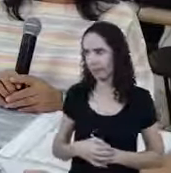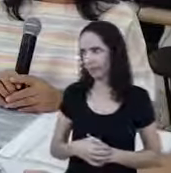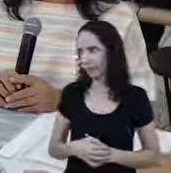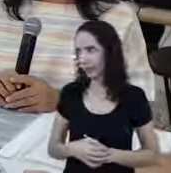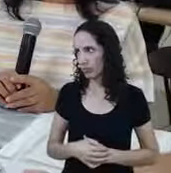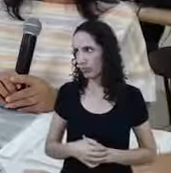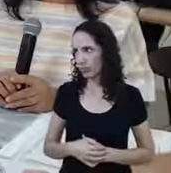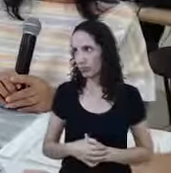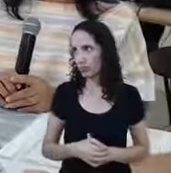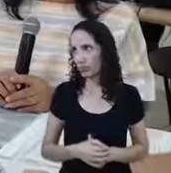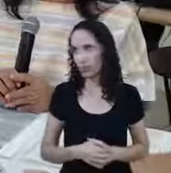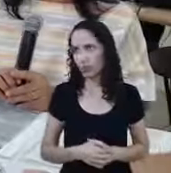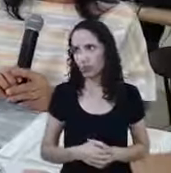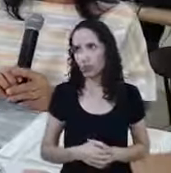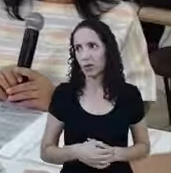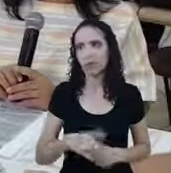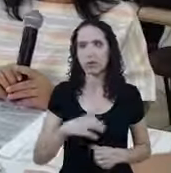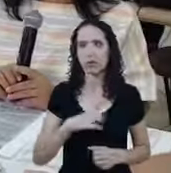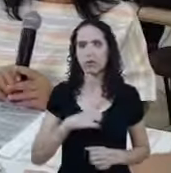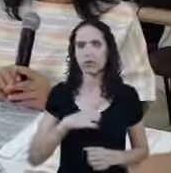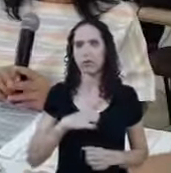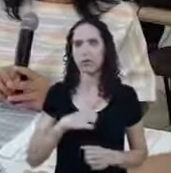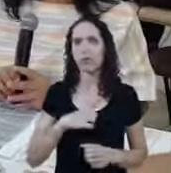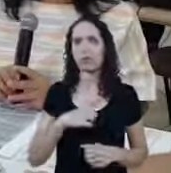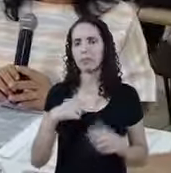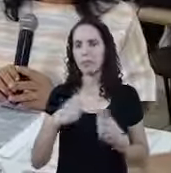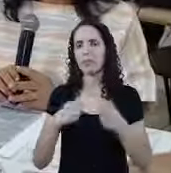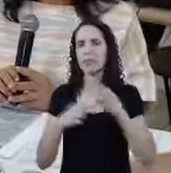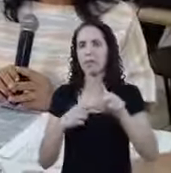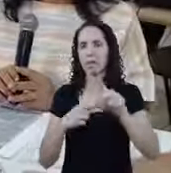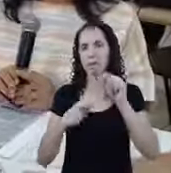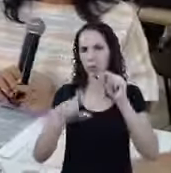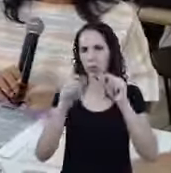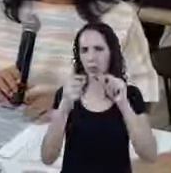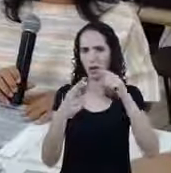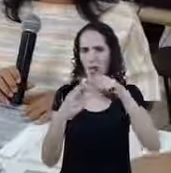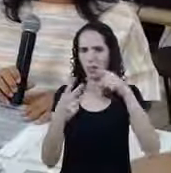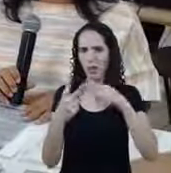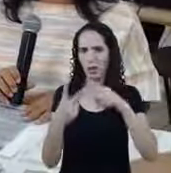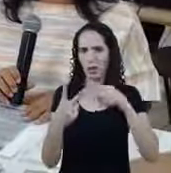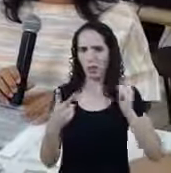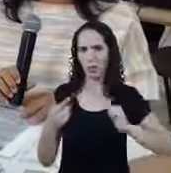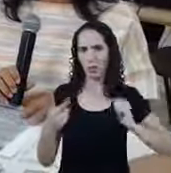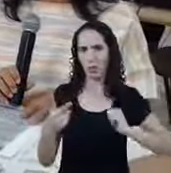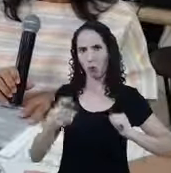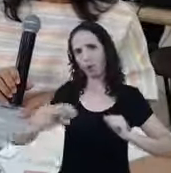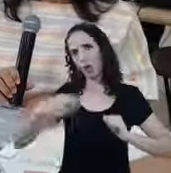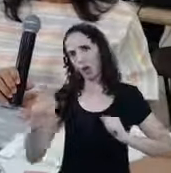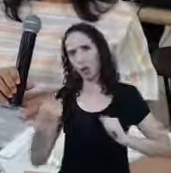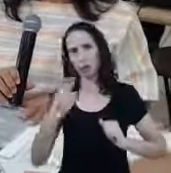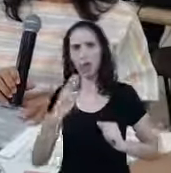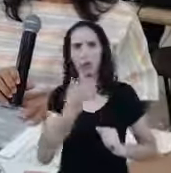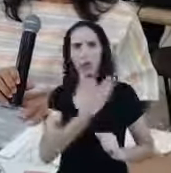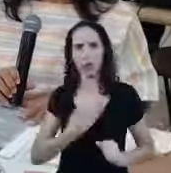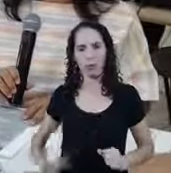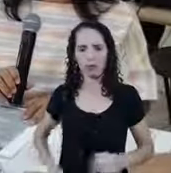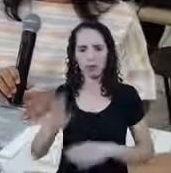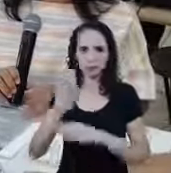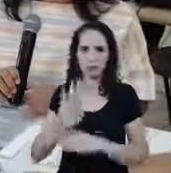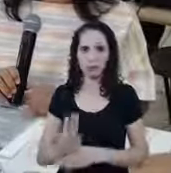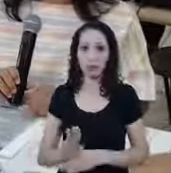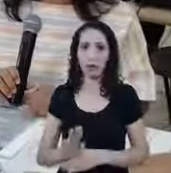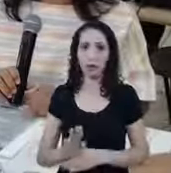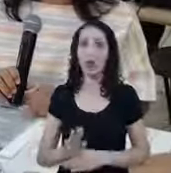tem uma questão de uma escolha de valores? Não Os participantes do programa Bolsa Família O próprio governo